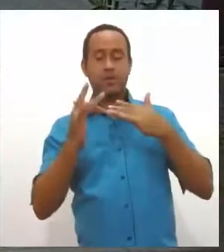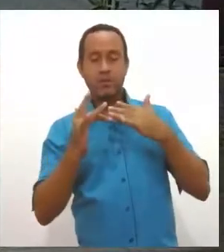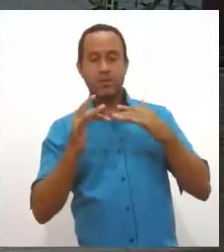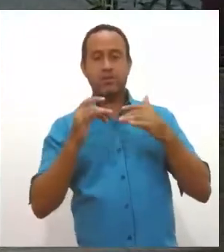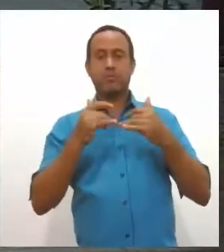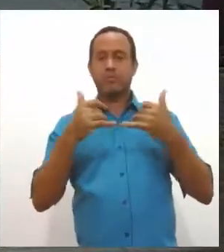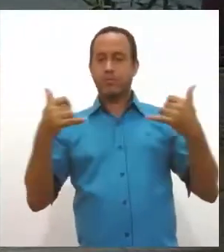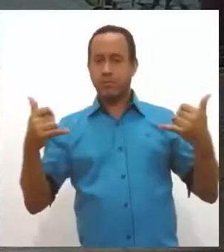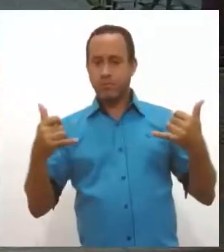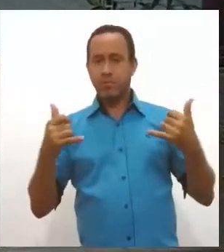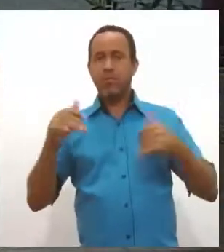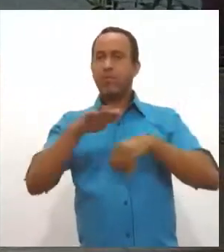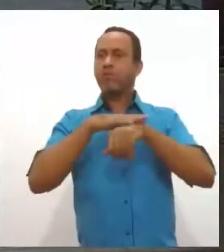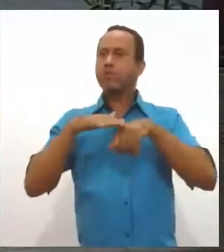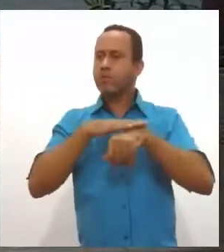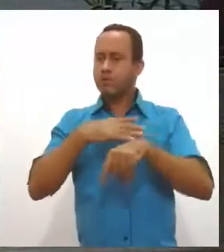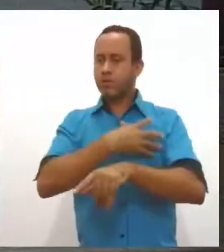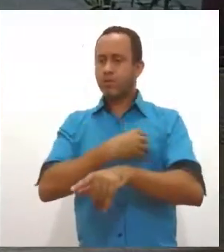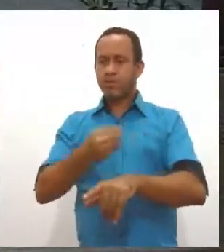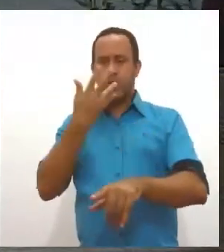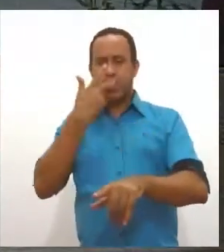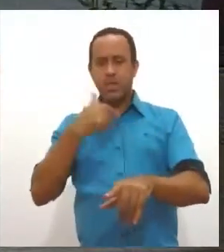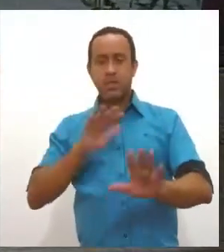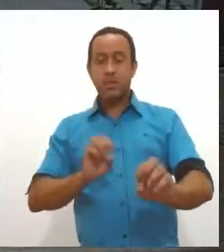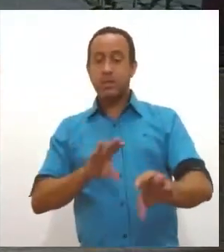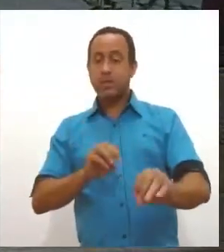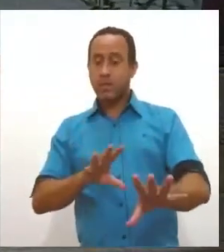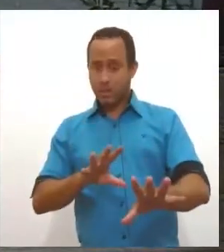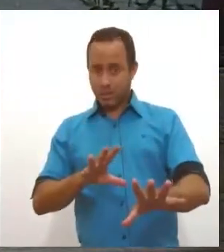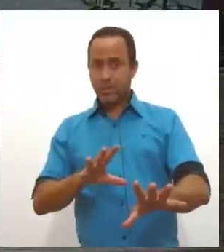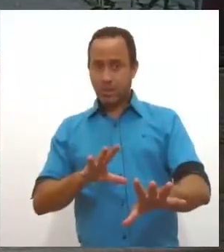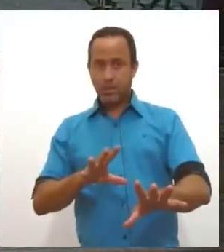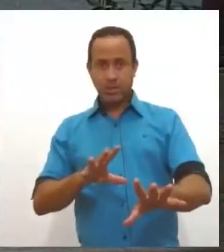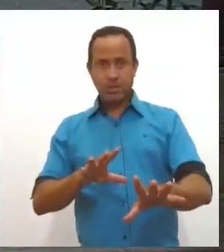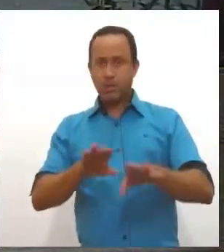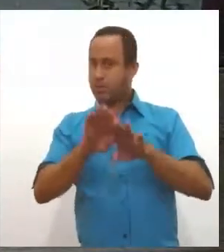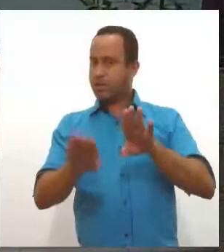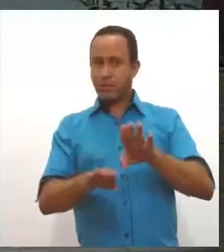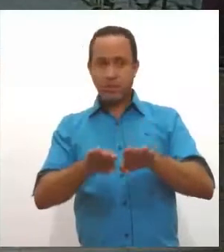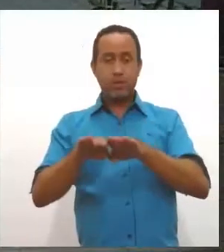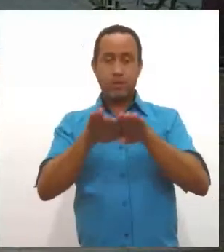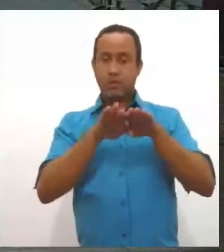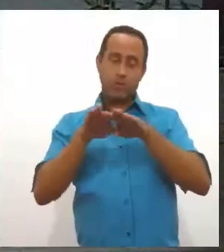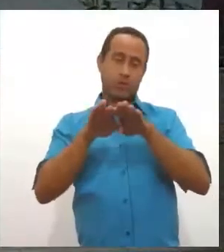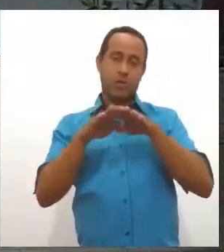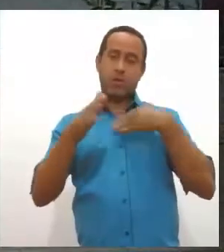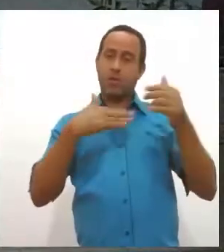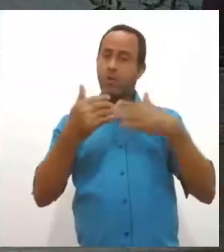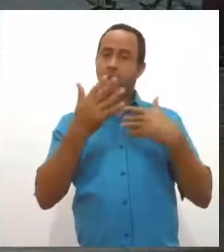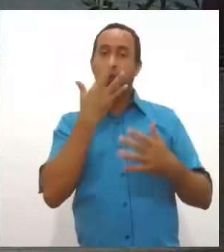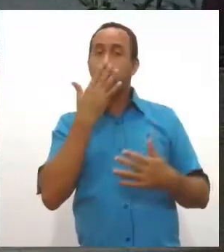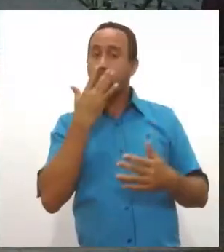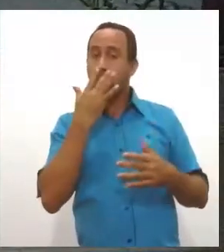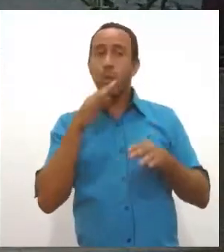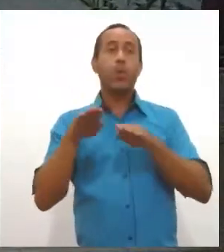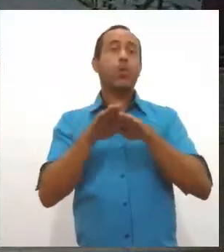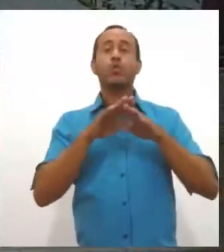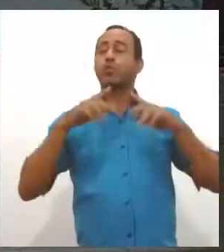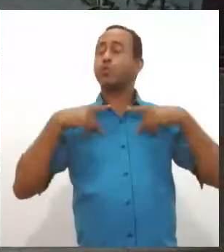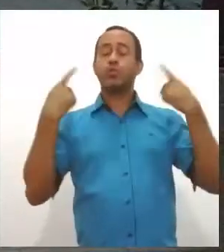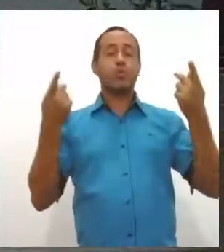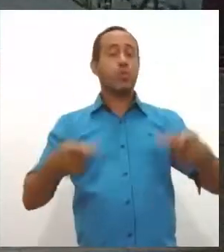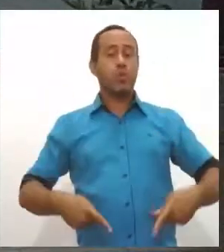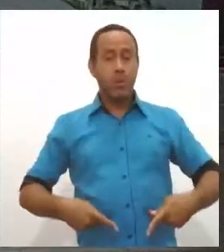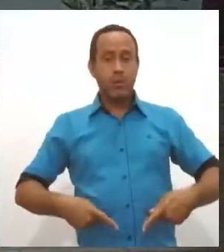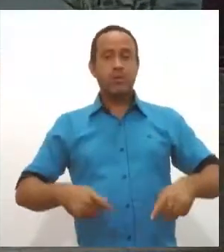disso, vamos conversar com os nossos filhos e mostrar para eles que não precisa disso. Todos somos humanos e